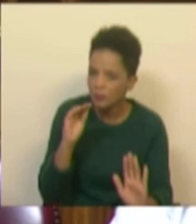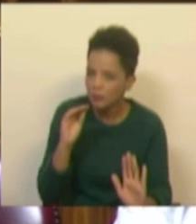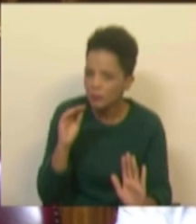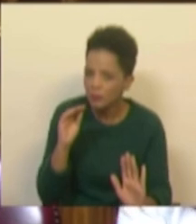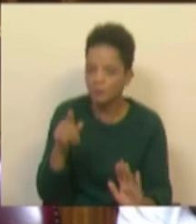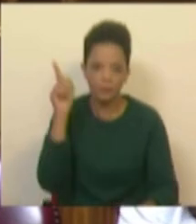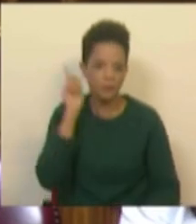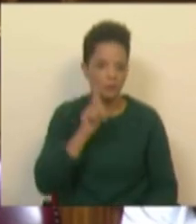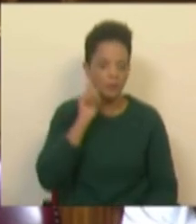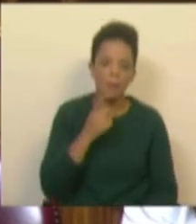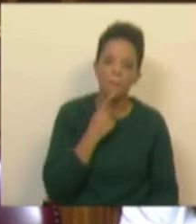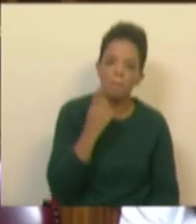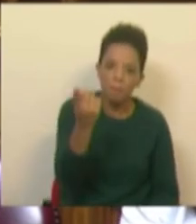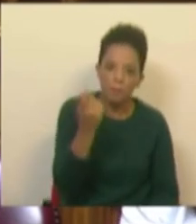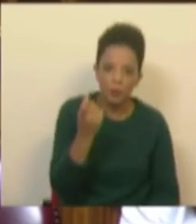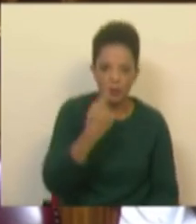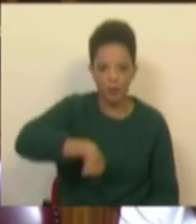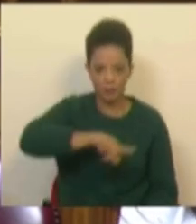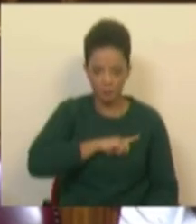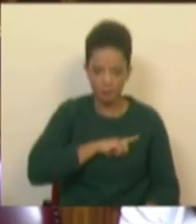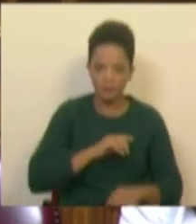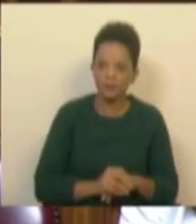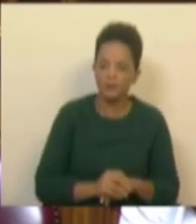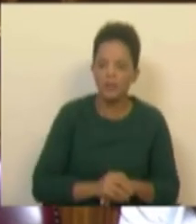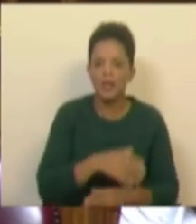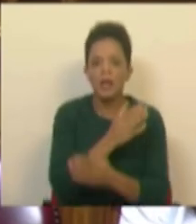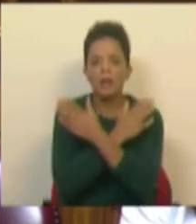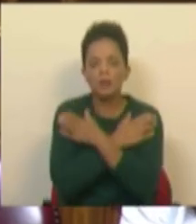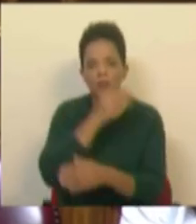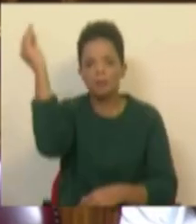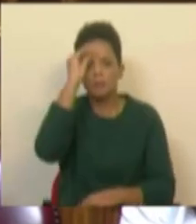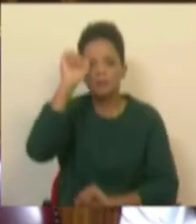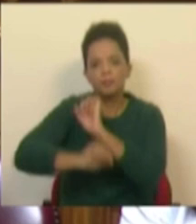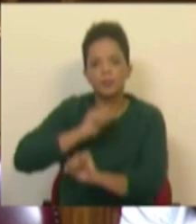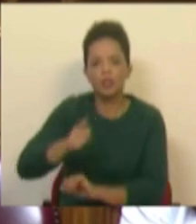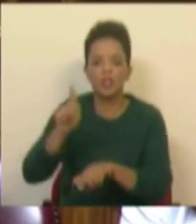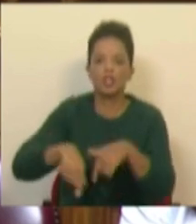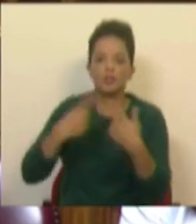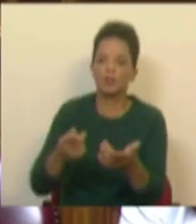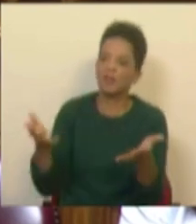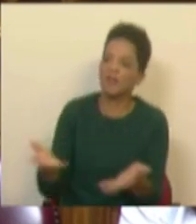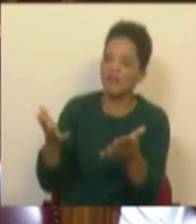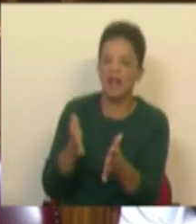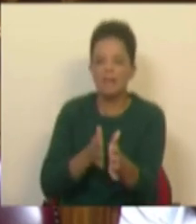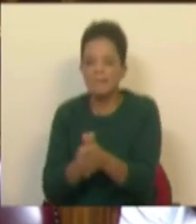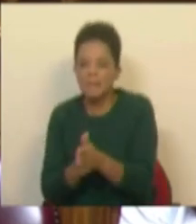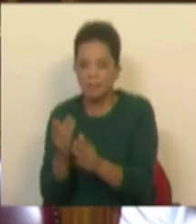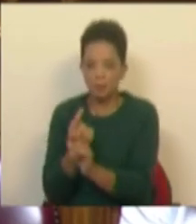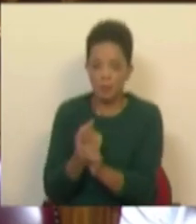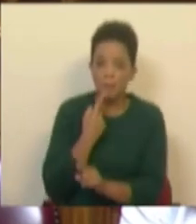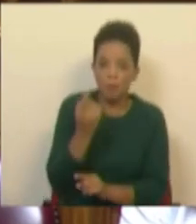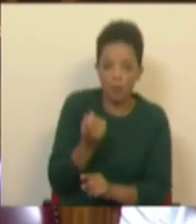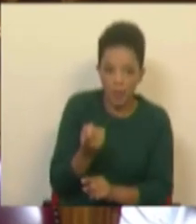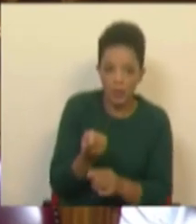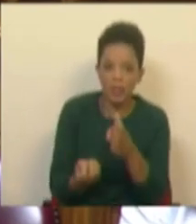É importante perguntarmos o que é que fazem os falsos amigos depois de bajular, usar e manipular. É só perguntar a